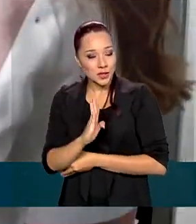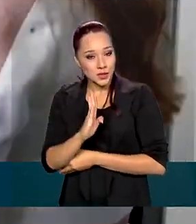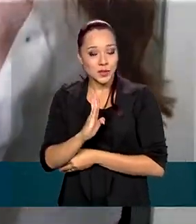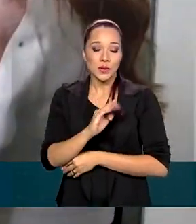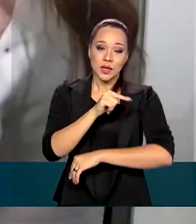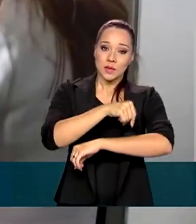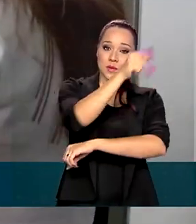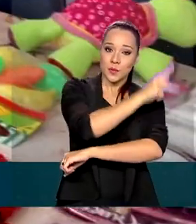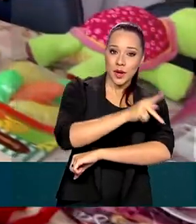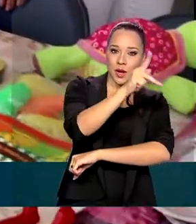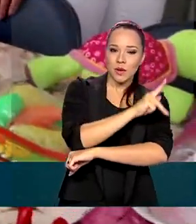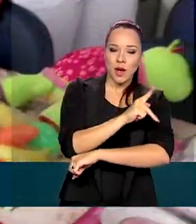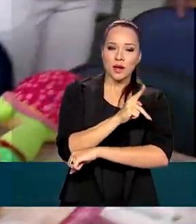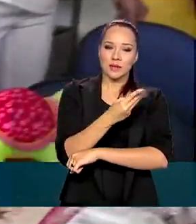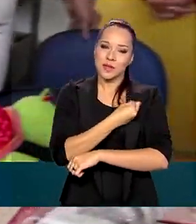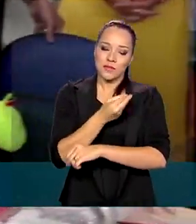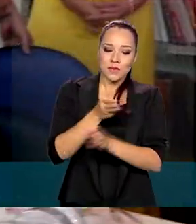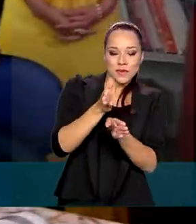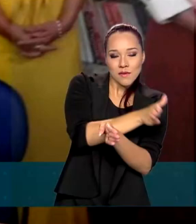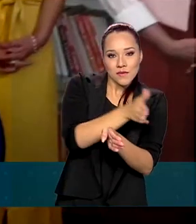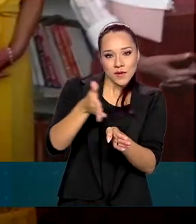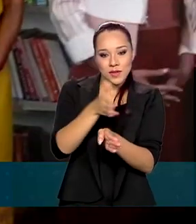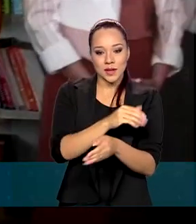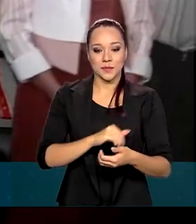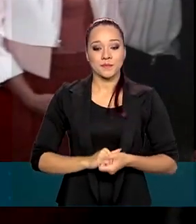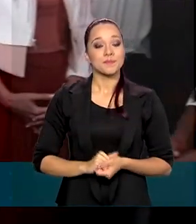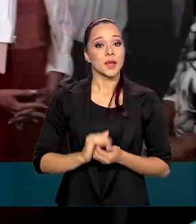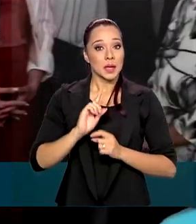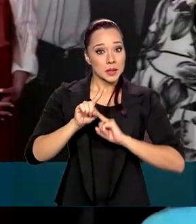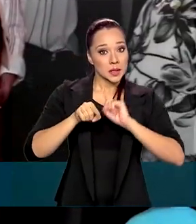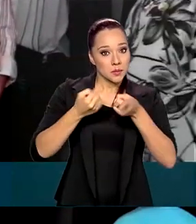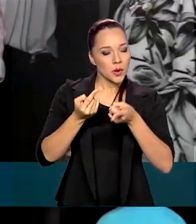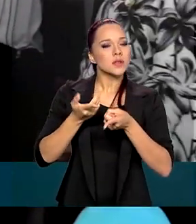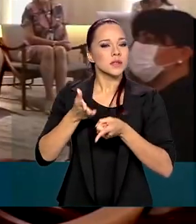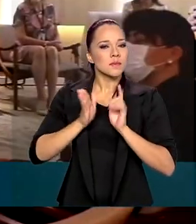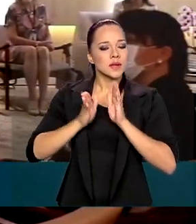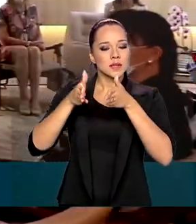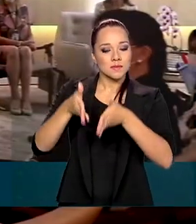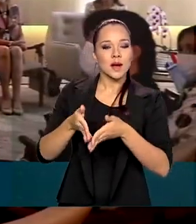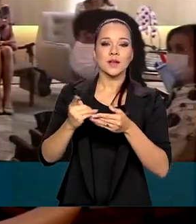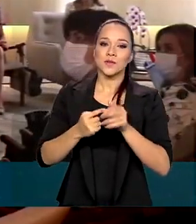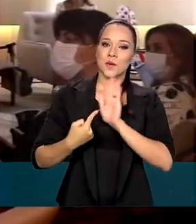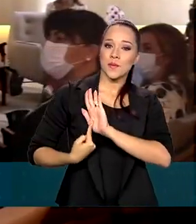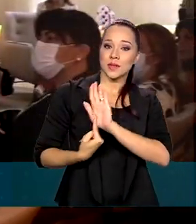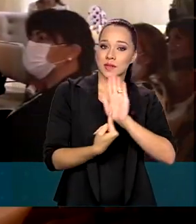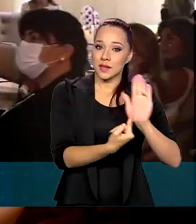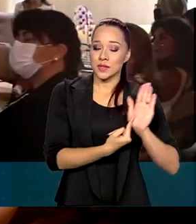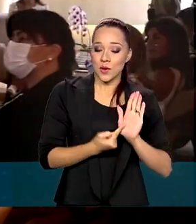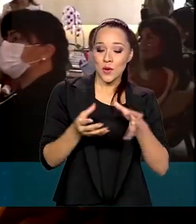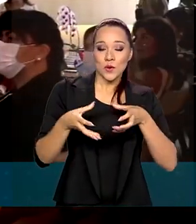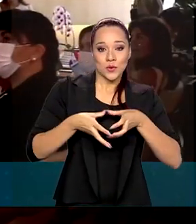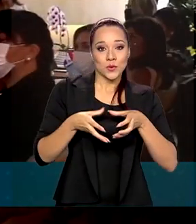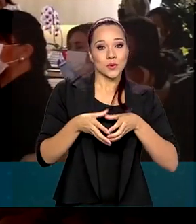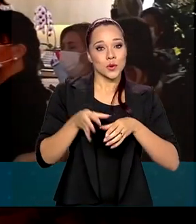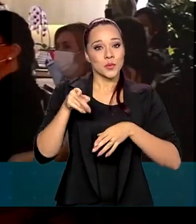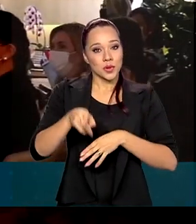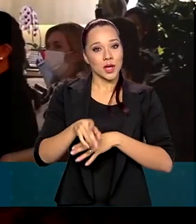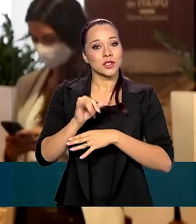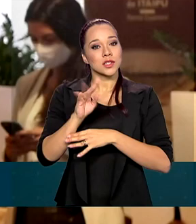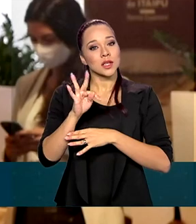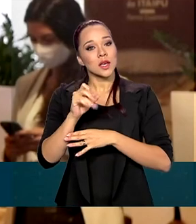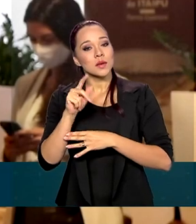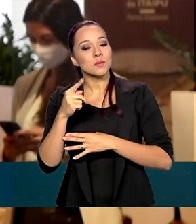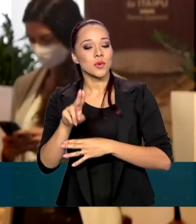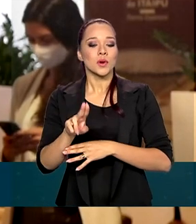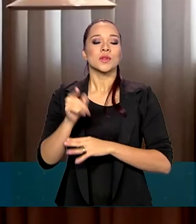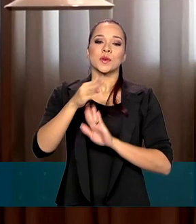paraguaia que vivem na região de fronteira. Depois, elas participaram de uma apresentação da equipe de Itaipu Binacional